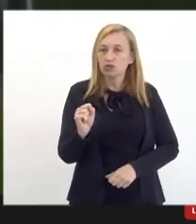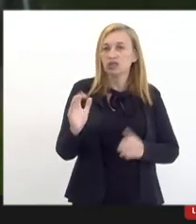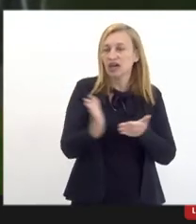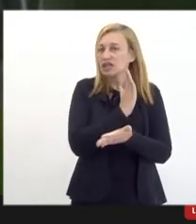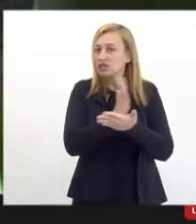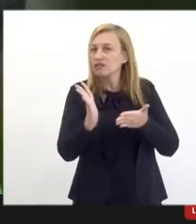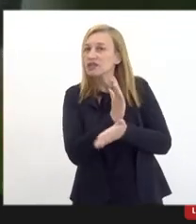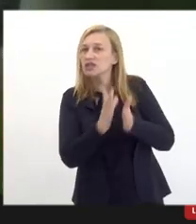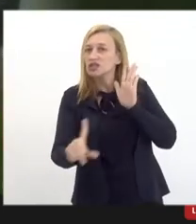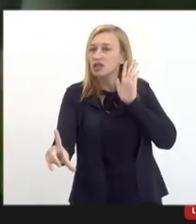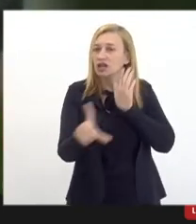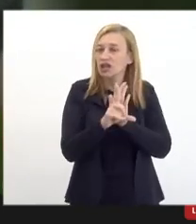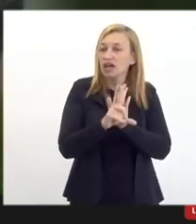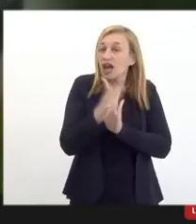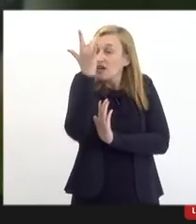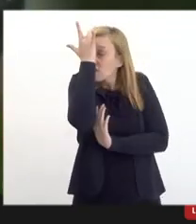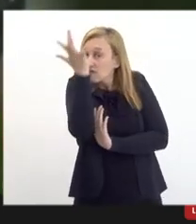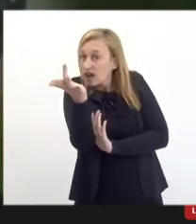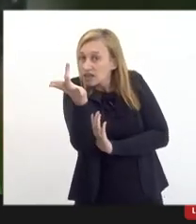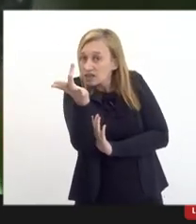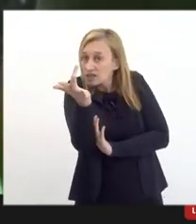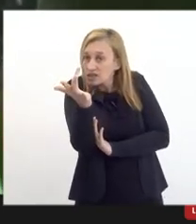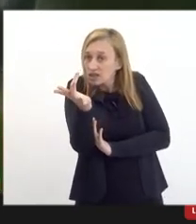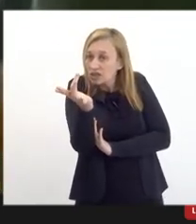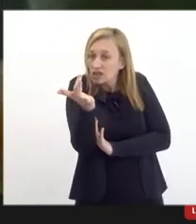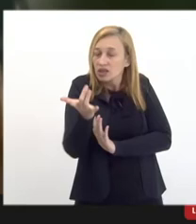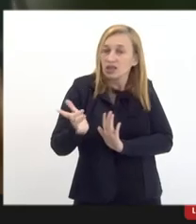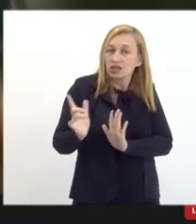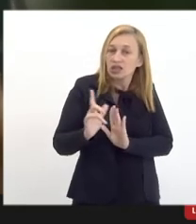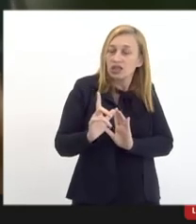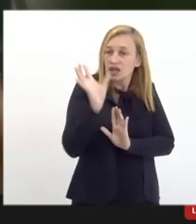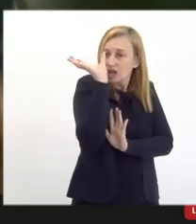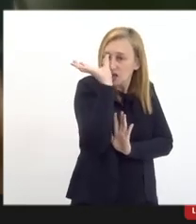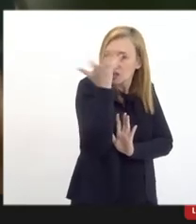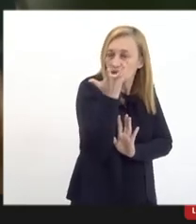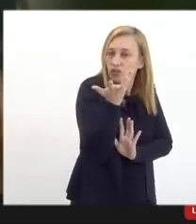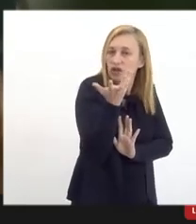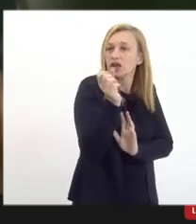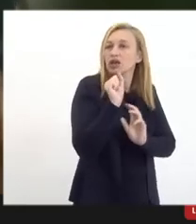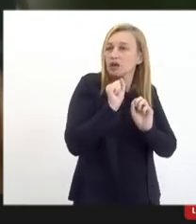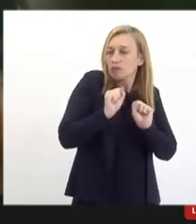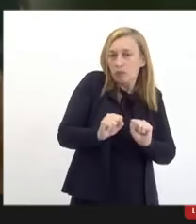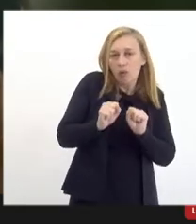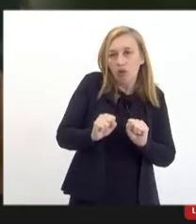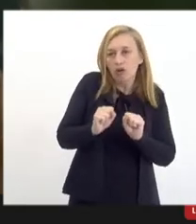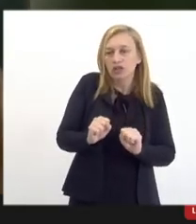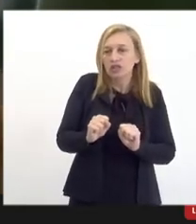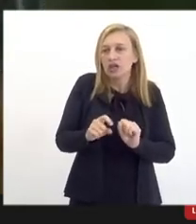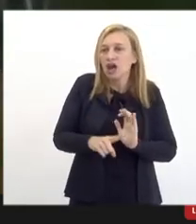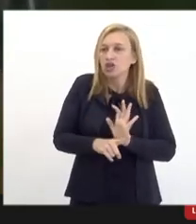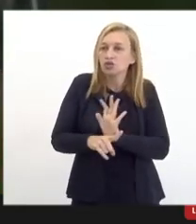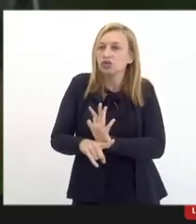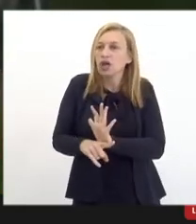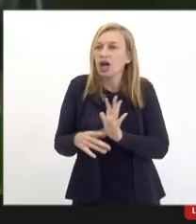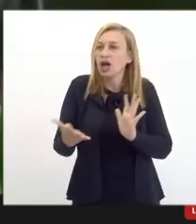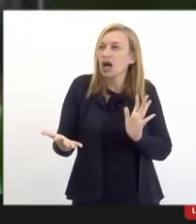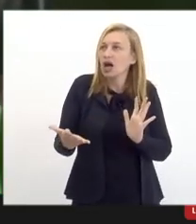legislativos que são mais fáceis de remover e que podem viabilizar, por exemplo,